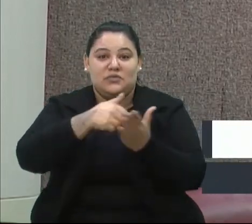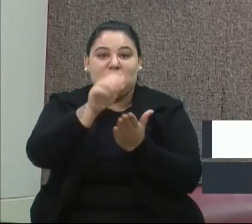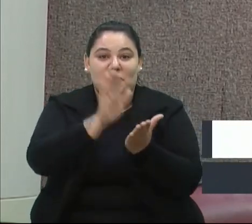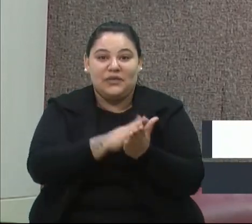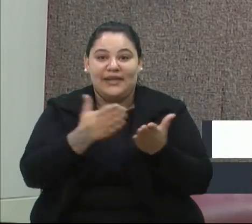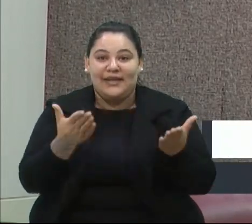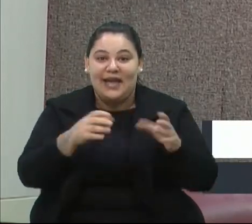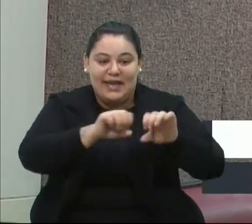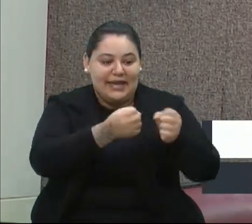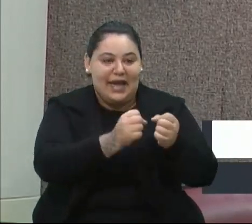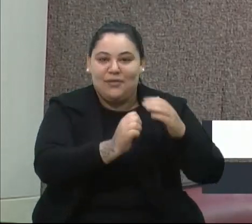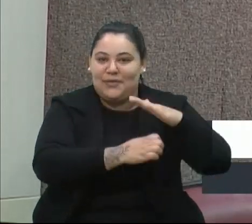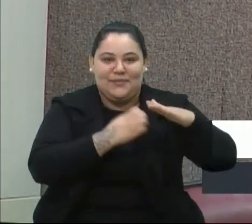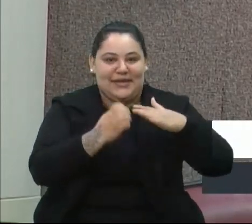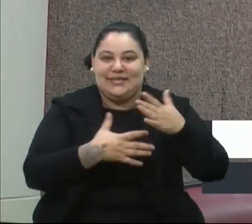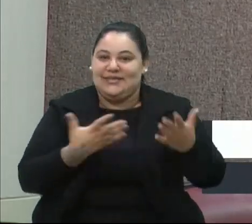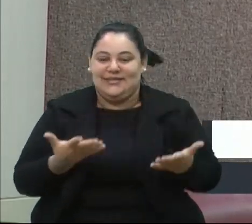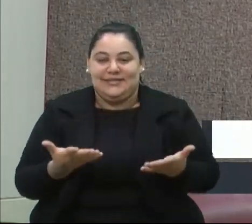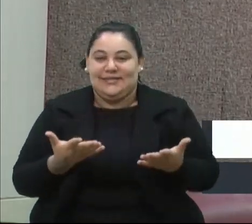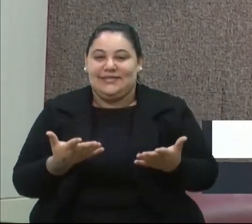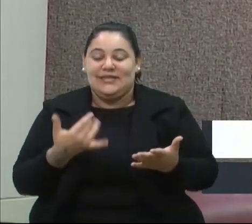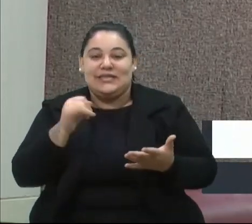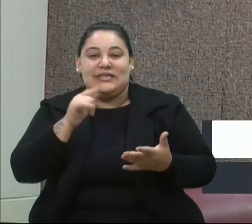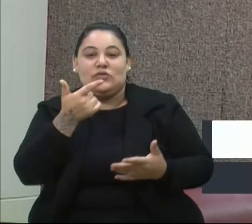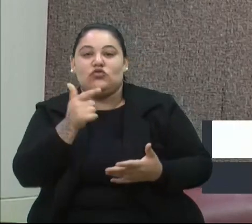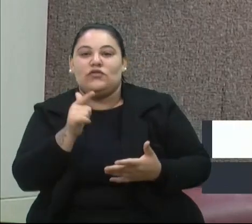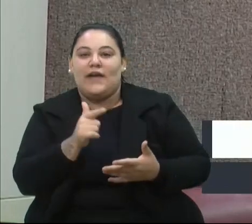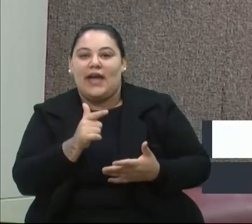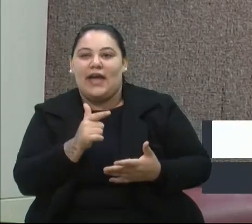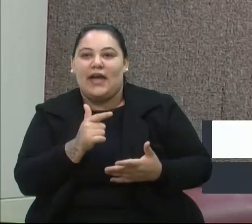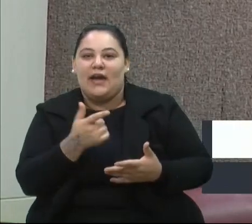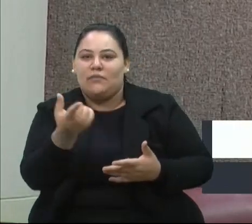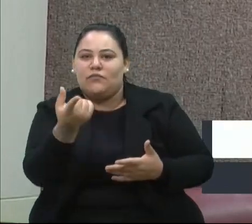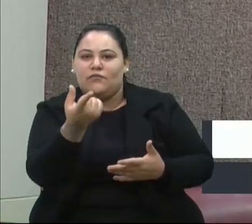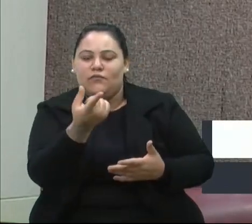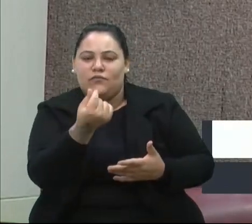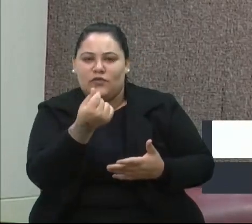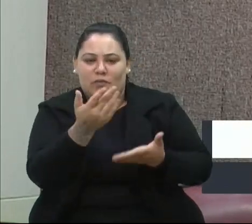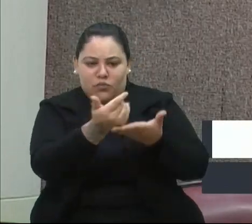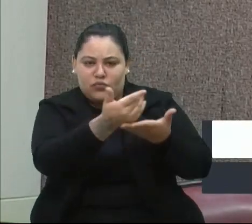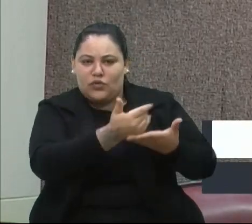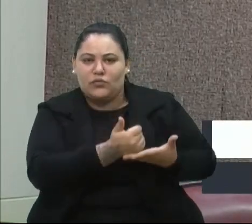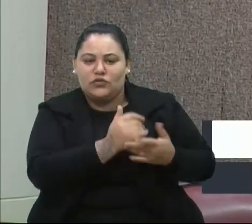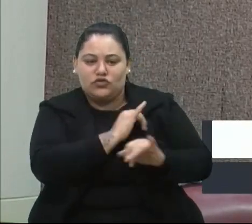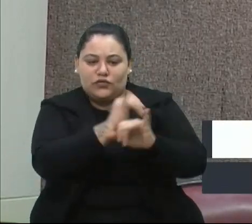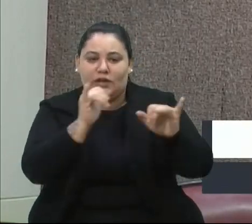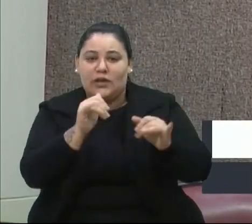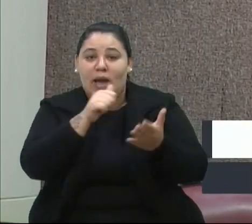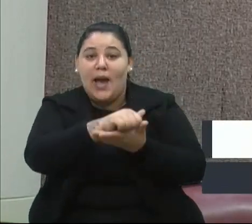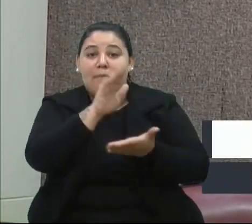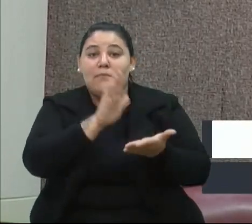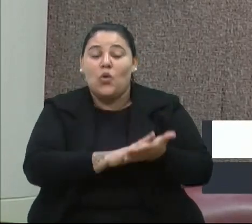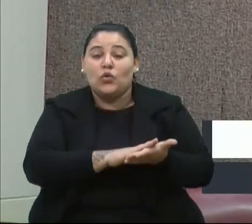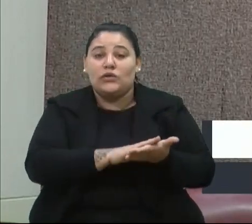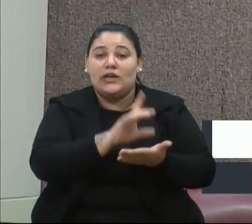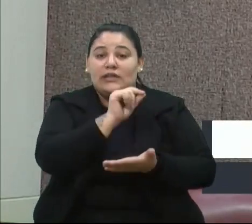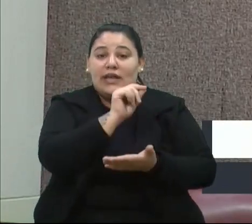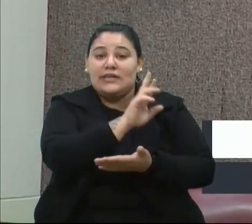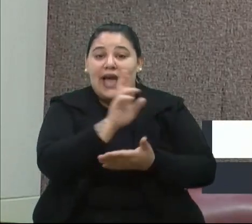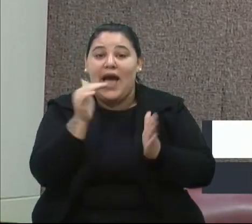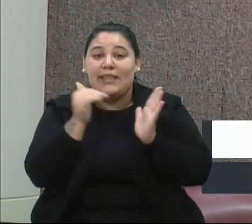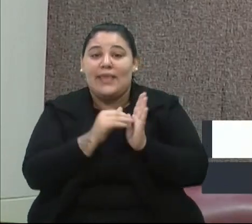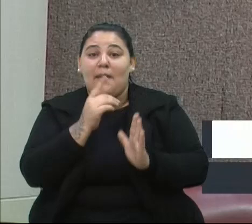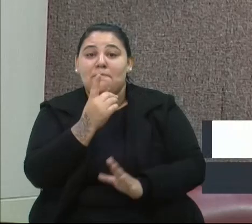Quebra uma empresa grande. Se não tiver faturamento divulgado, a multa é de 10 reais até mil reais